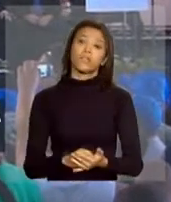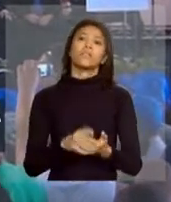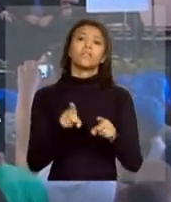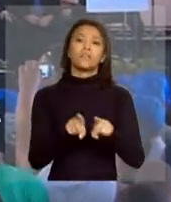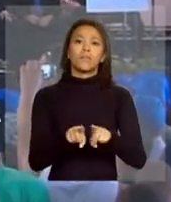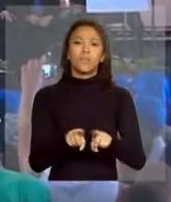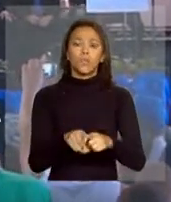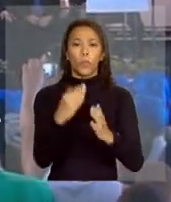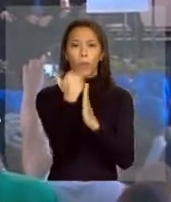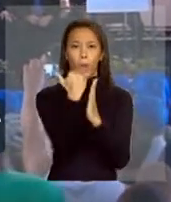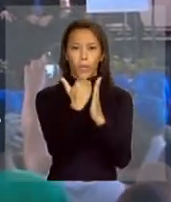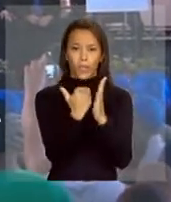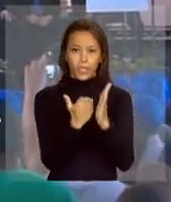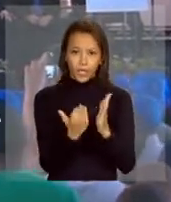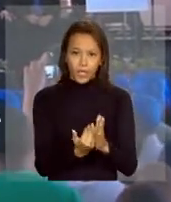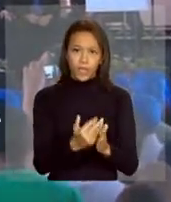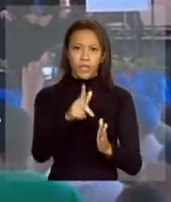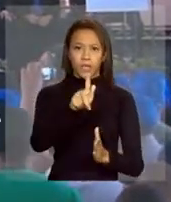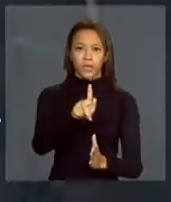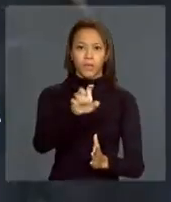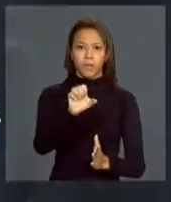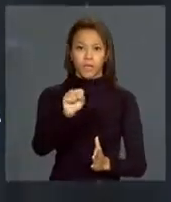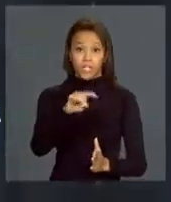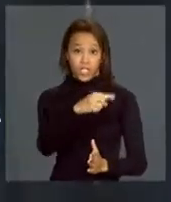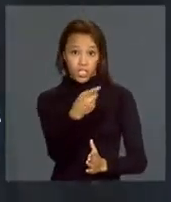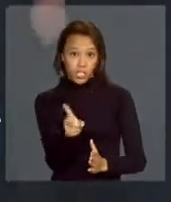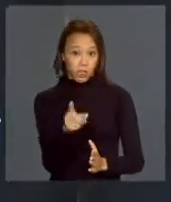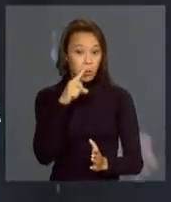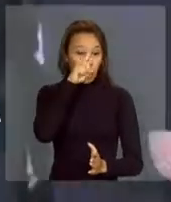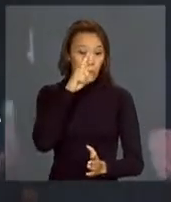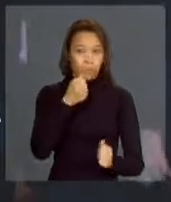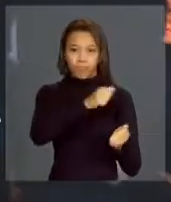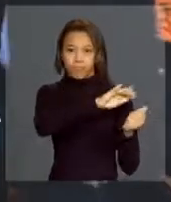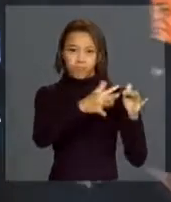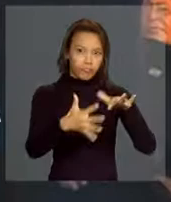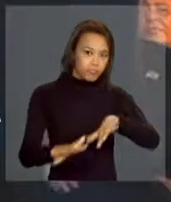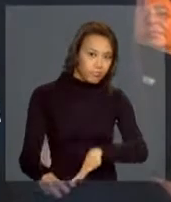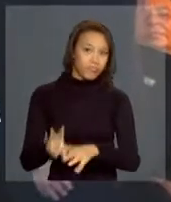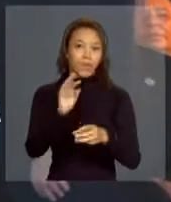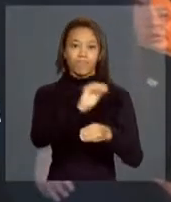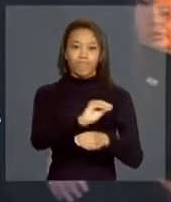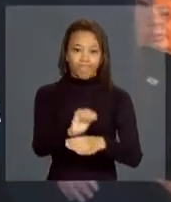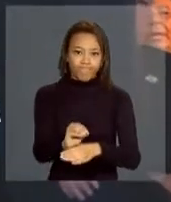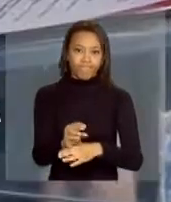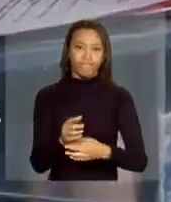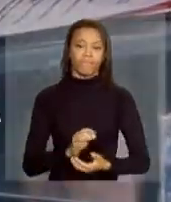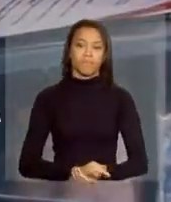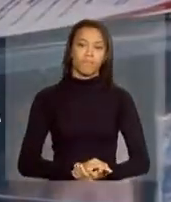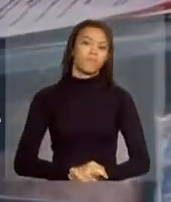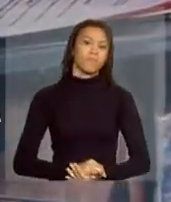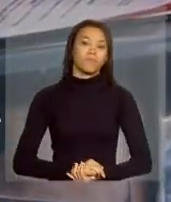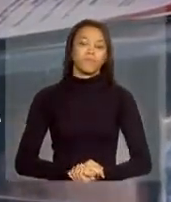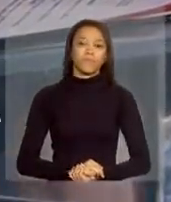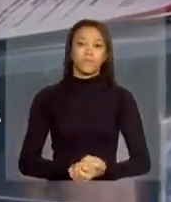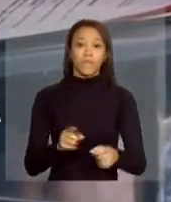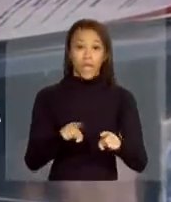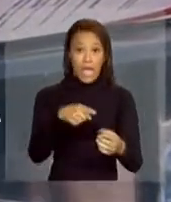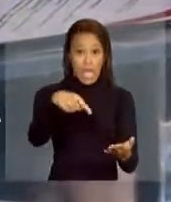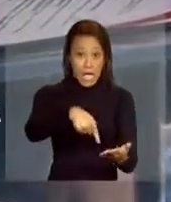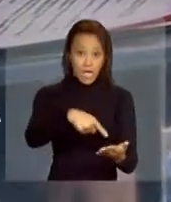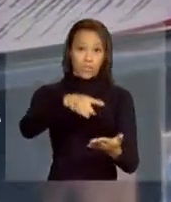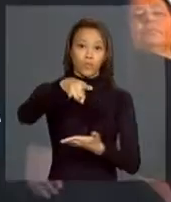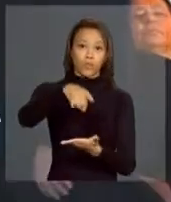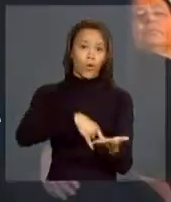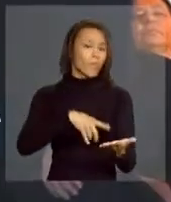âmbito do programa Gestão de Riscos e Resposta a Desastres Contrato que